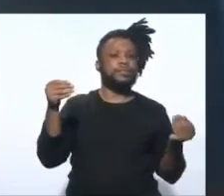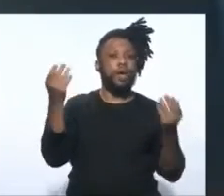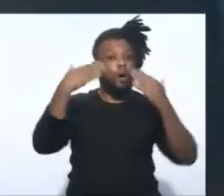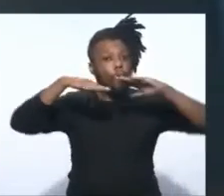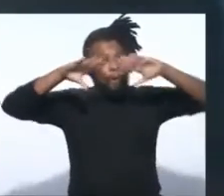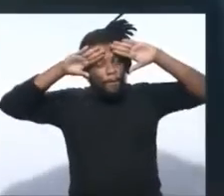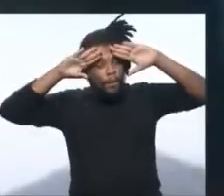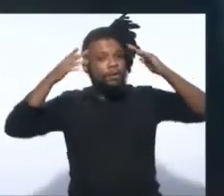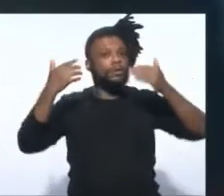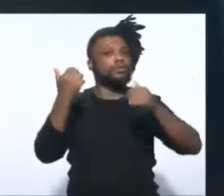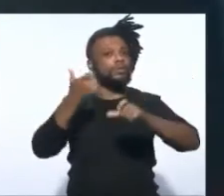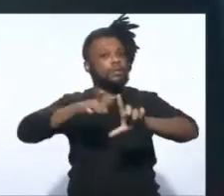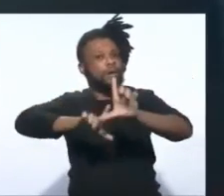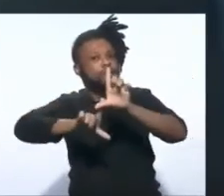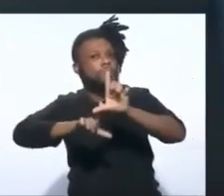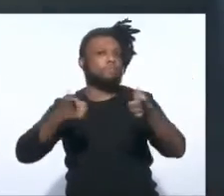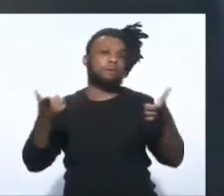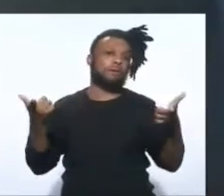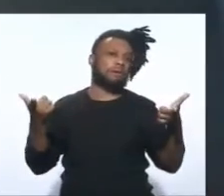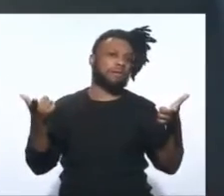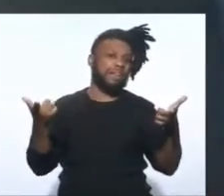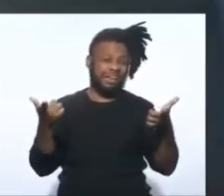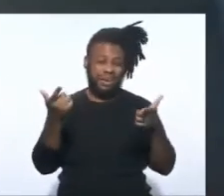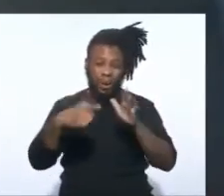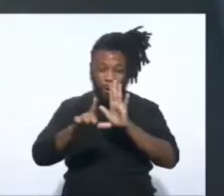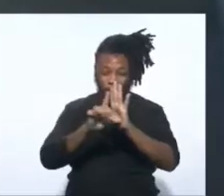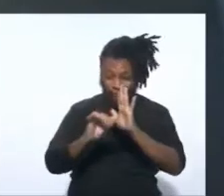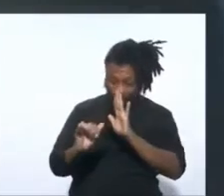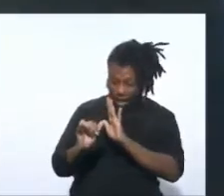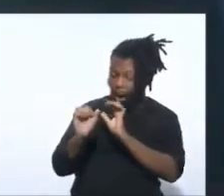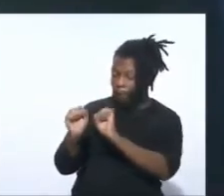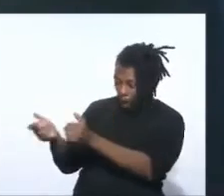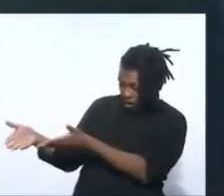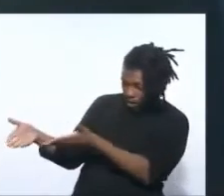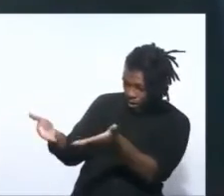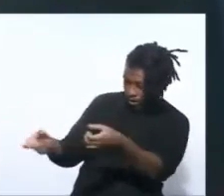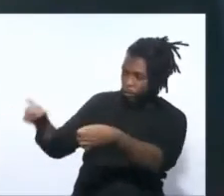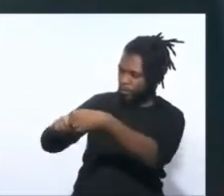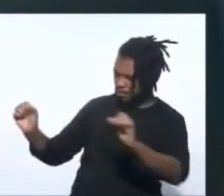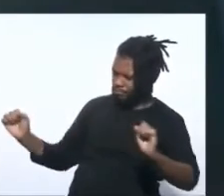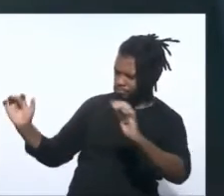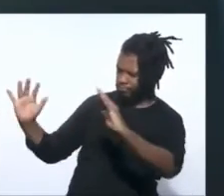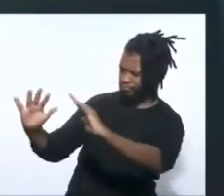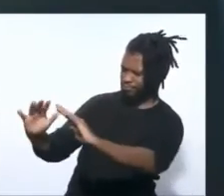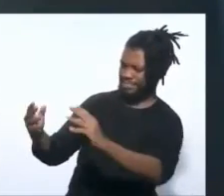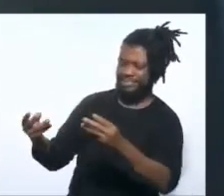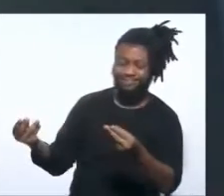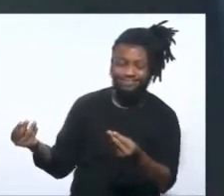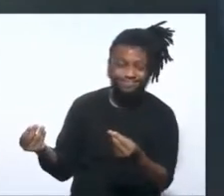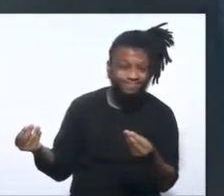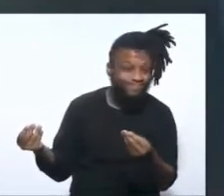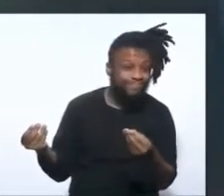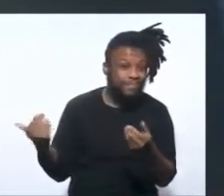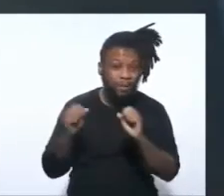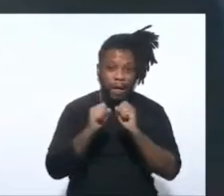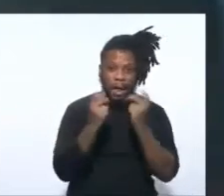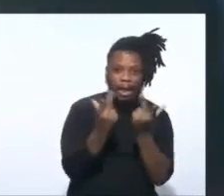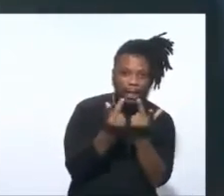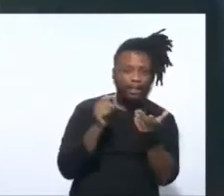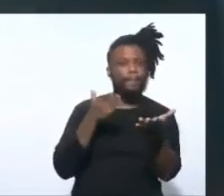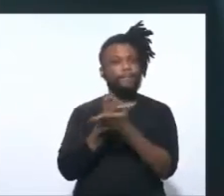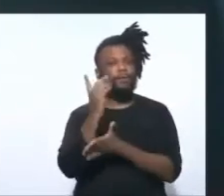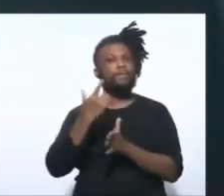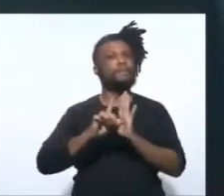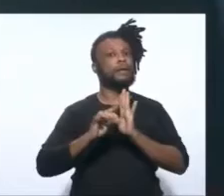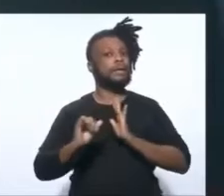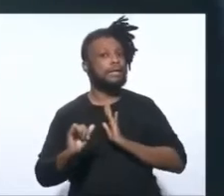umbandistas, cadomblencistas, com uma lei dizendo, olha, vocês podem voltar a se reunir, porque a Lerge está aprovando uma lei